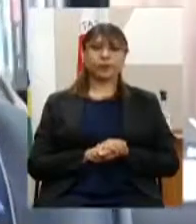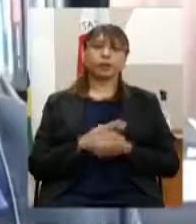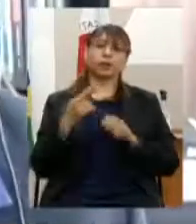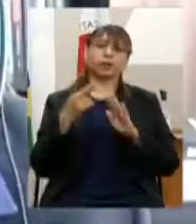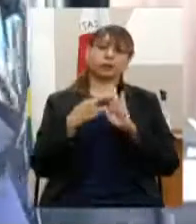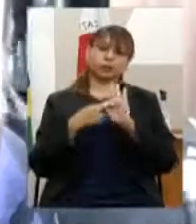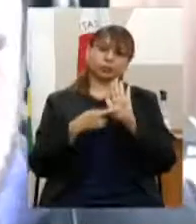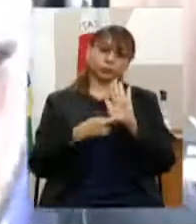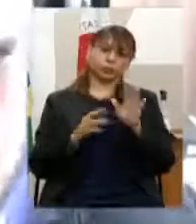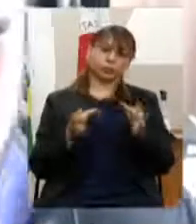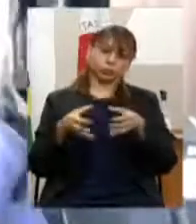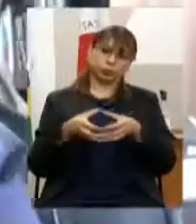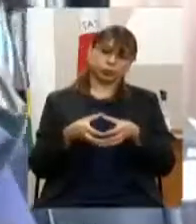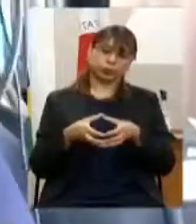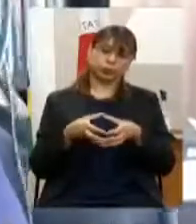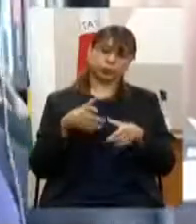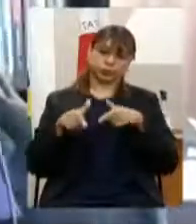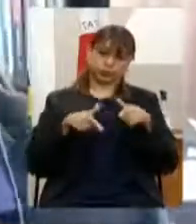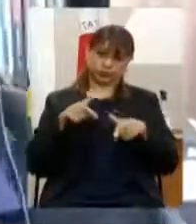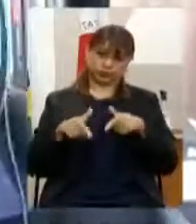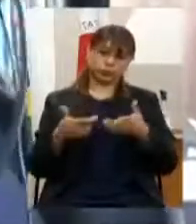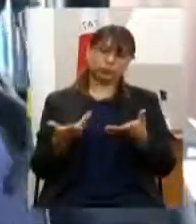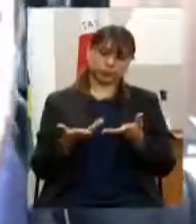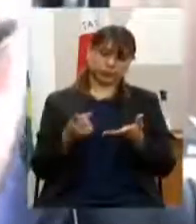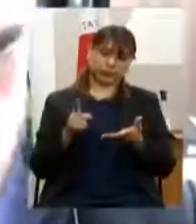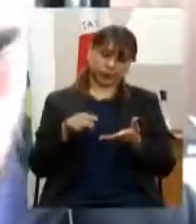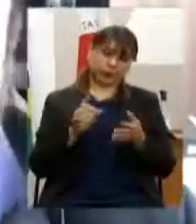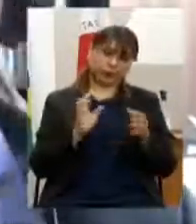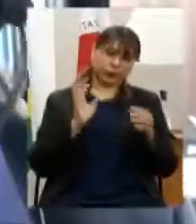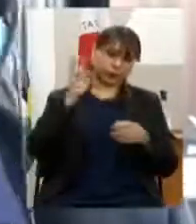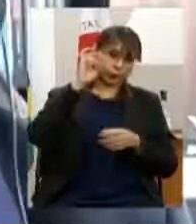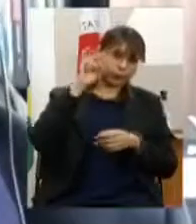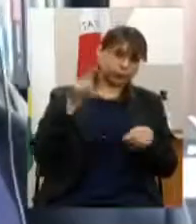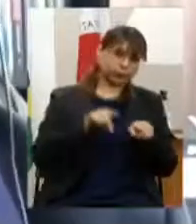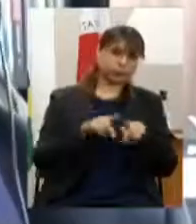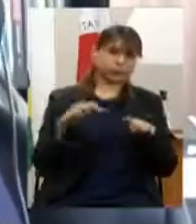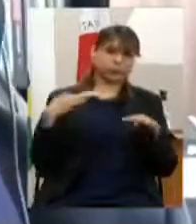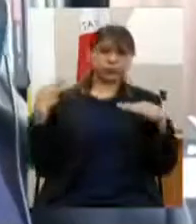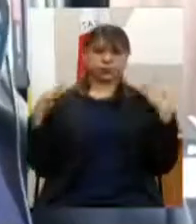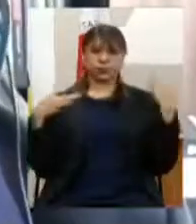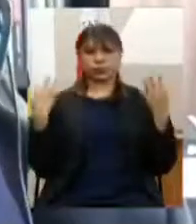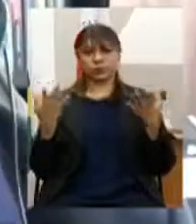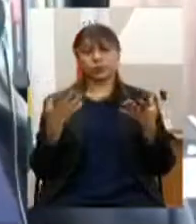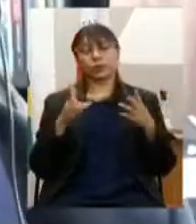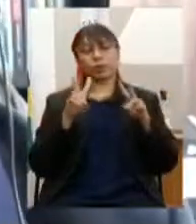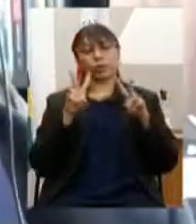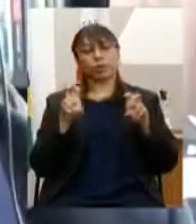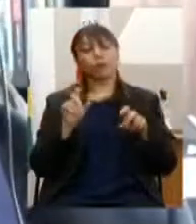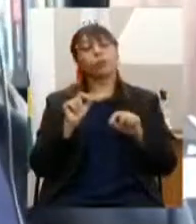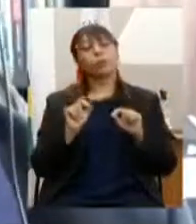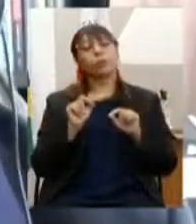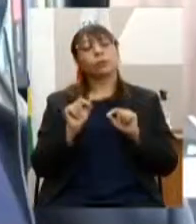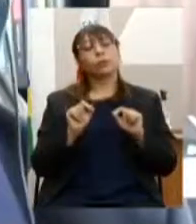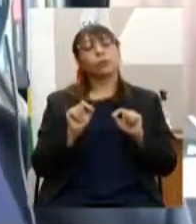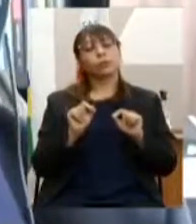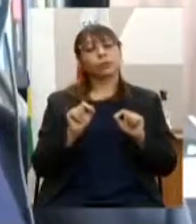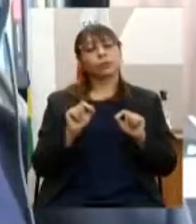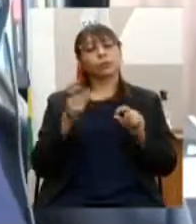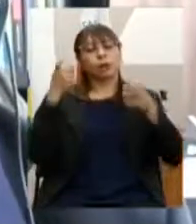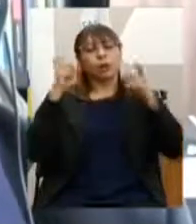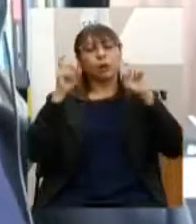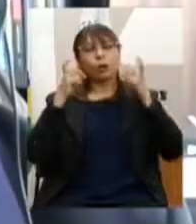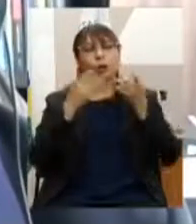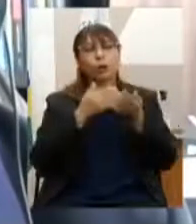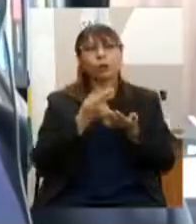dos grupos de trabalho cultura e turismo e o tema nosso tema ele aconteceu nossa reunião ela